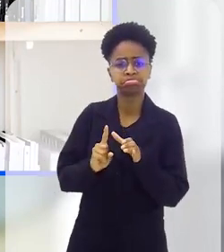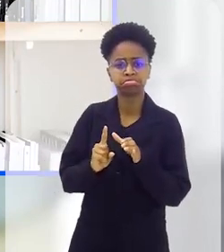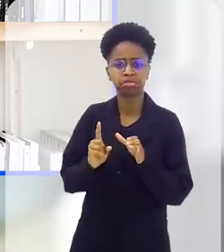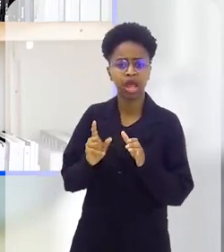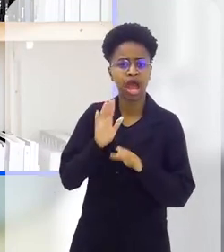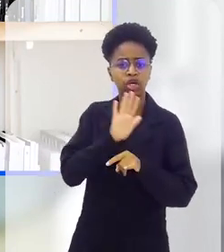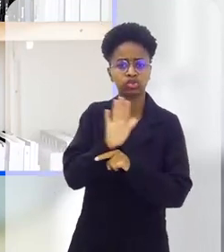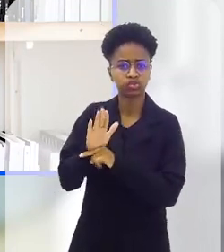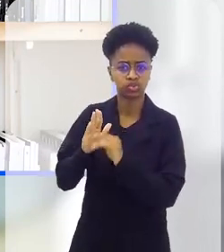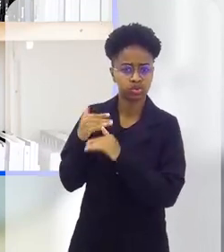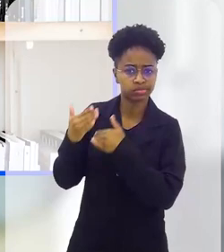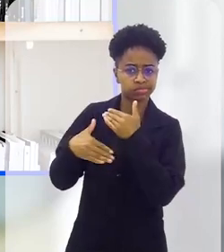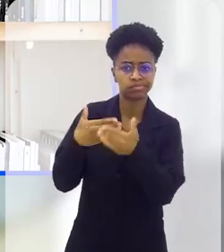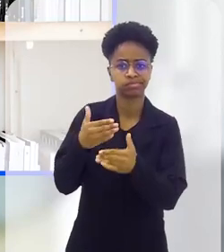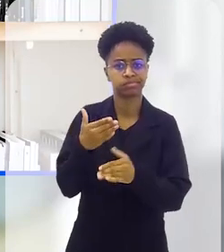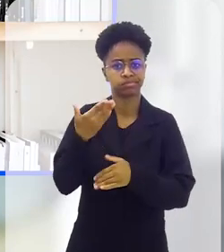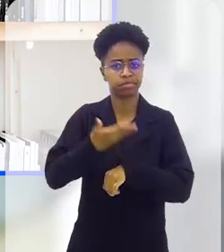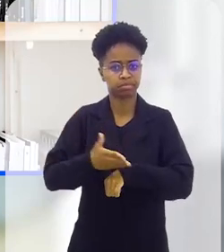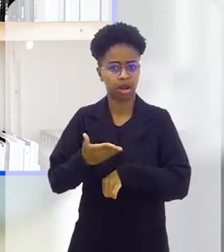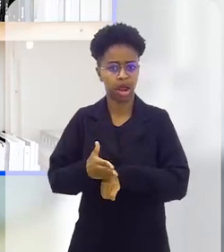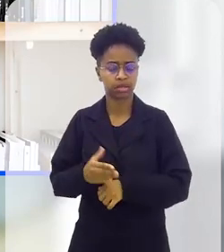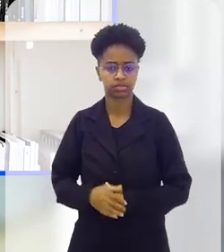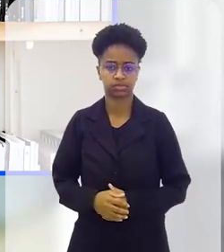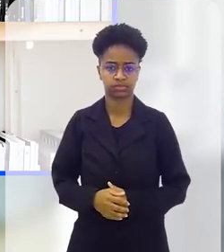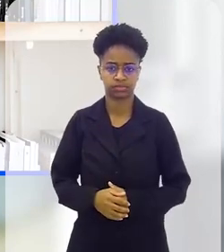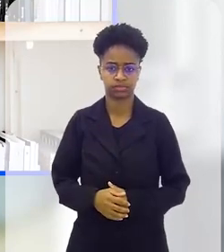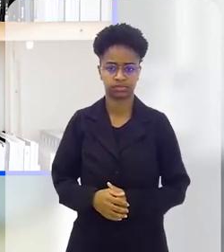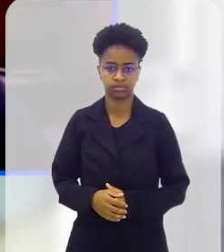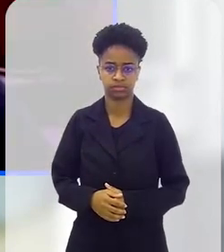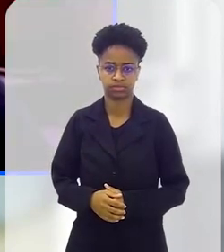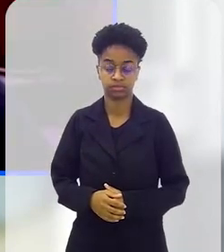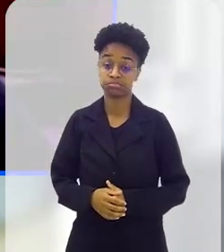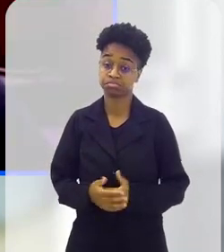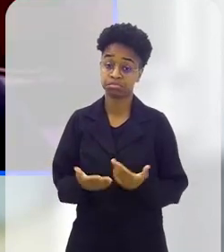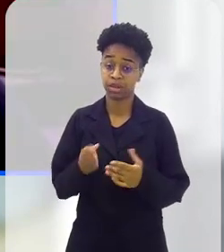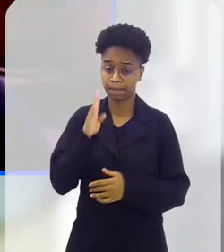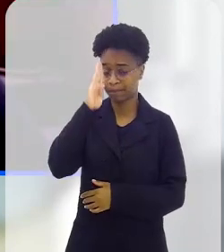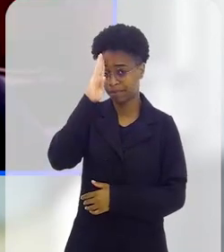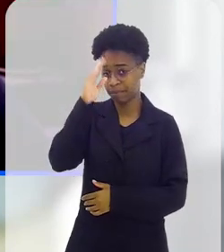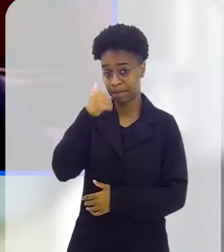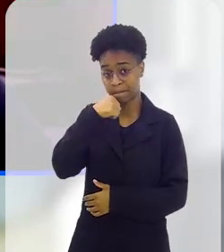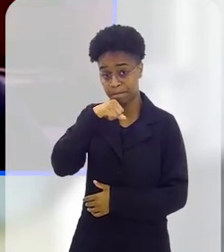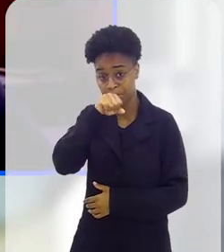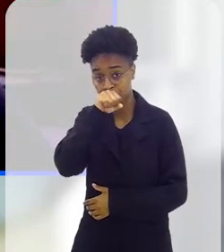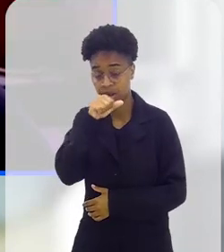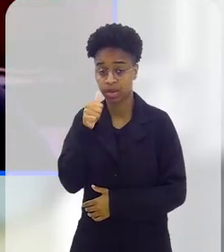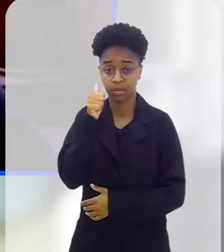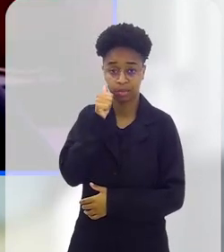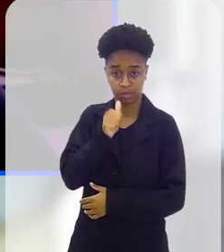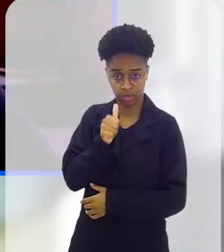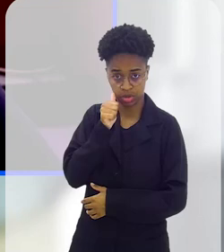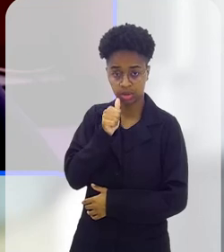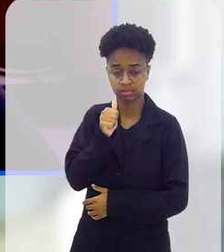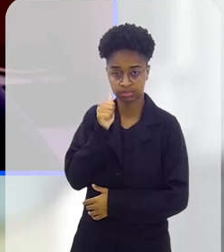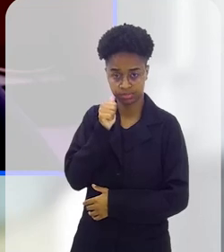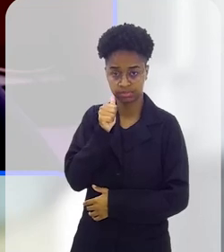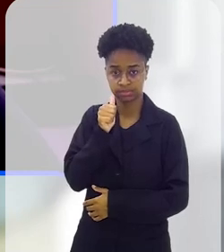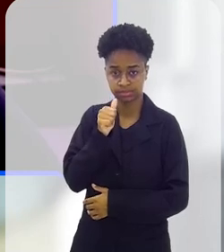contribui para o desenvolvimento dessas práticas? Sobretudo, mães, mulheres,